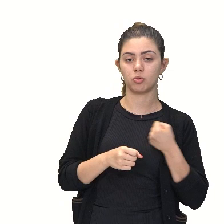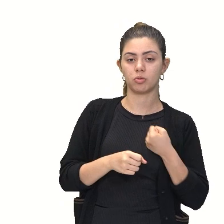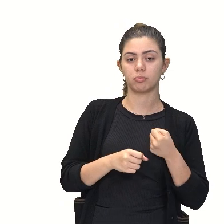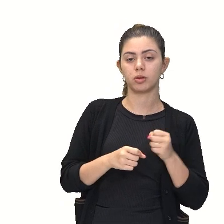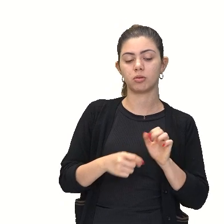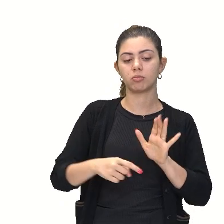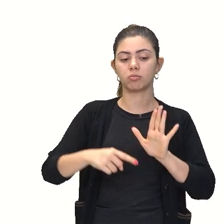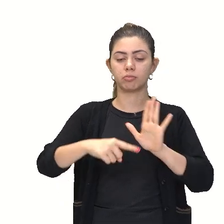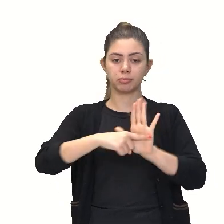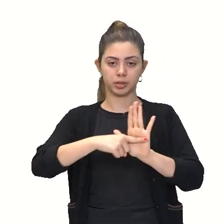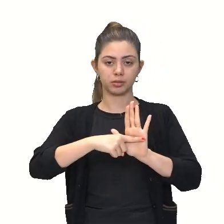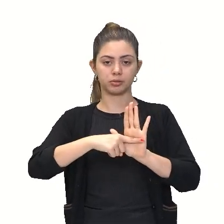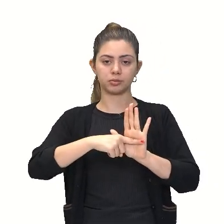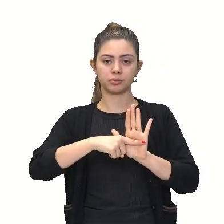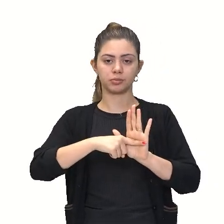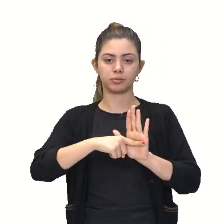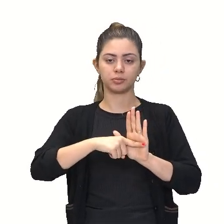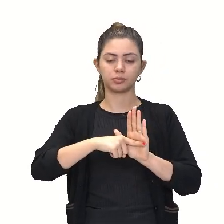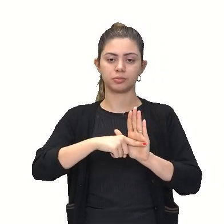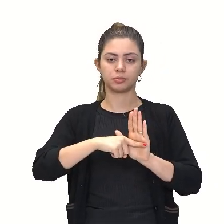Subtraído, ó.